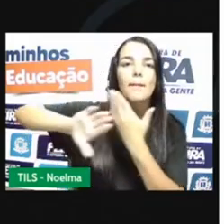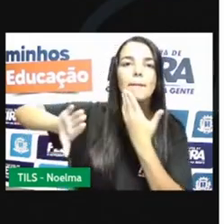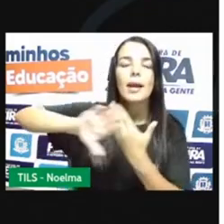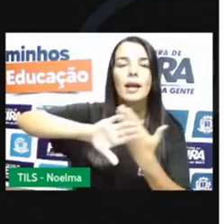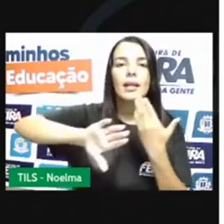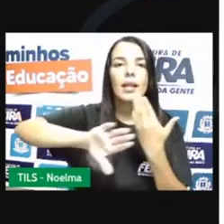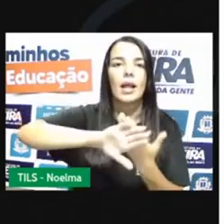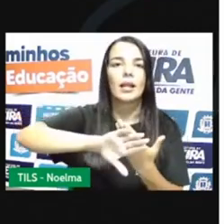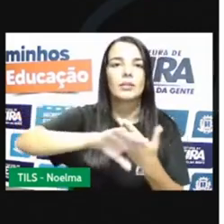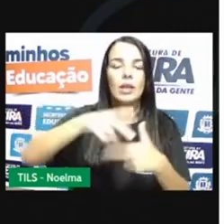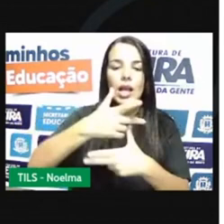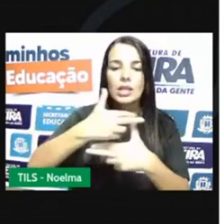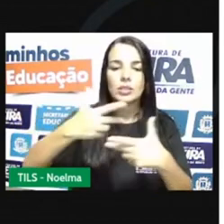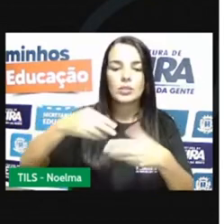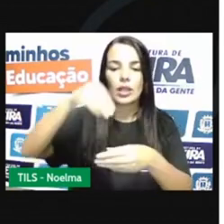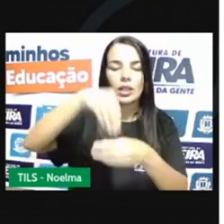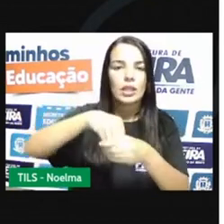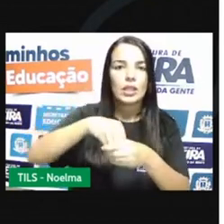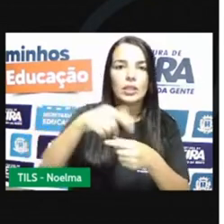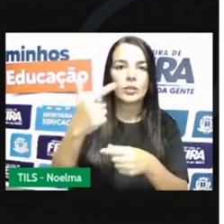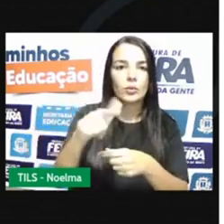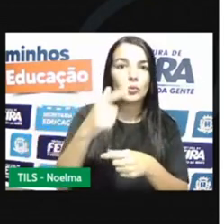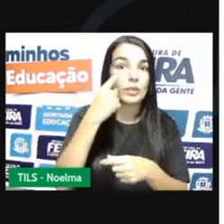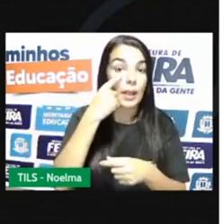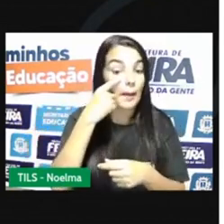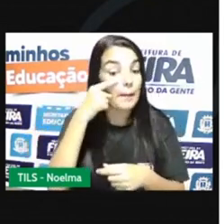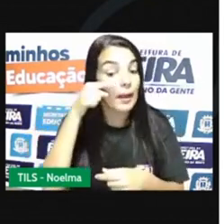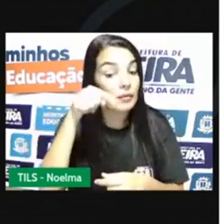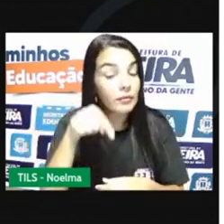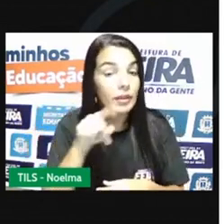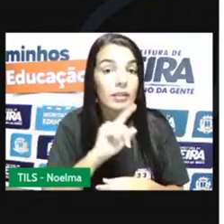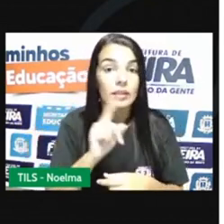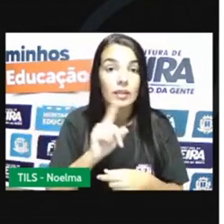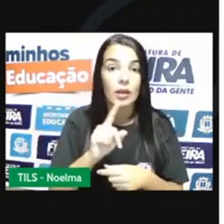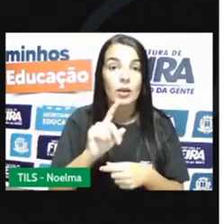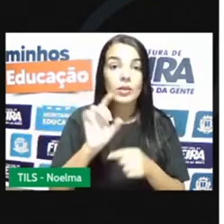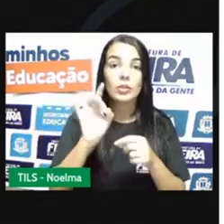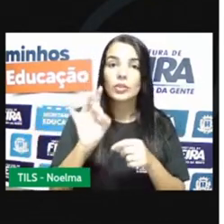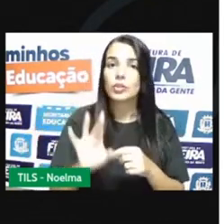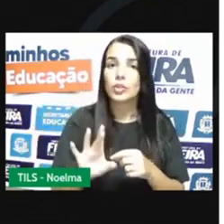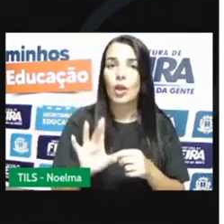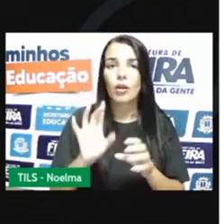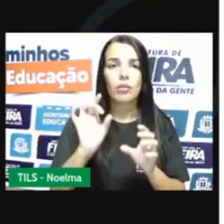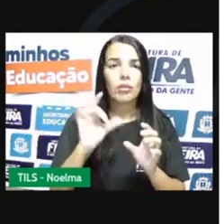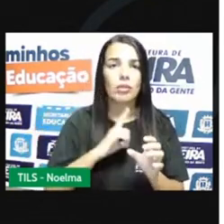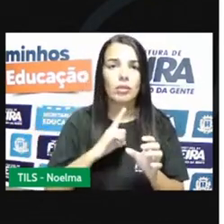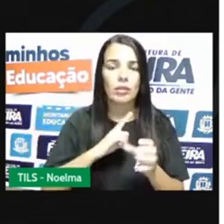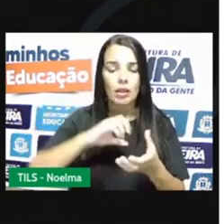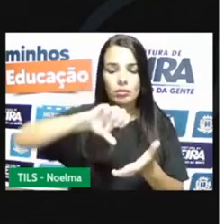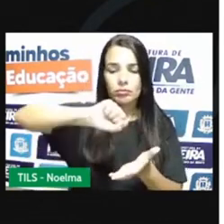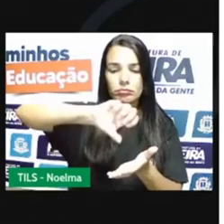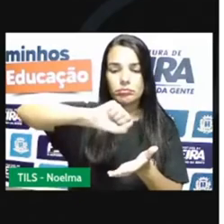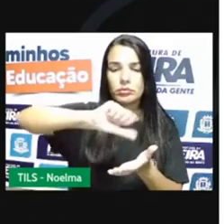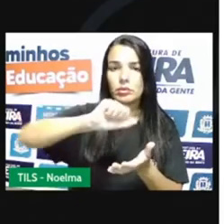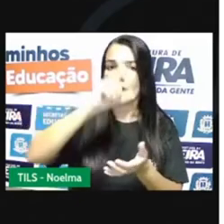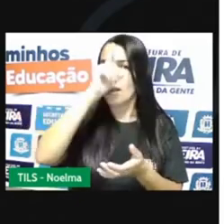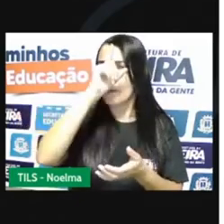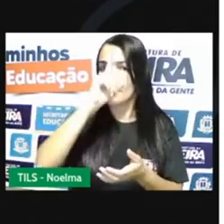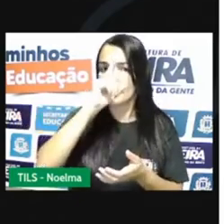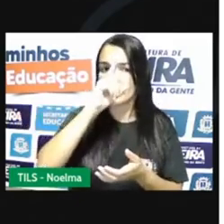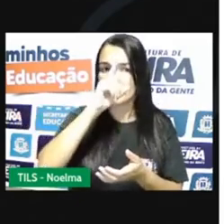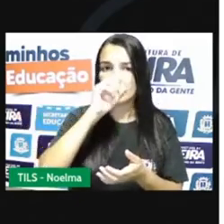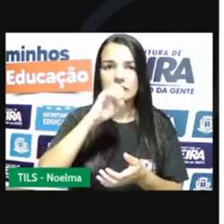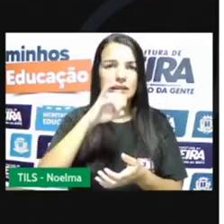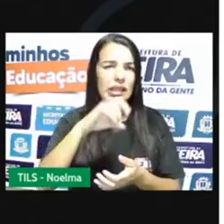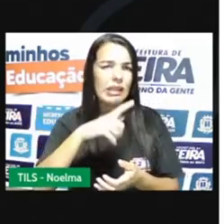as substâncias, não dá para ver qual substância foi utilizada para fazer o detergente. Nós só temos o detergente aqui de cor amarela. Se